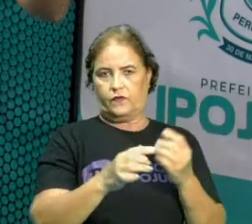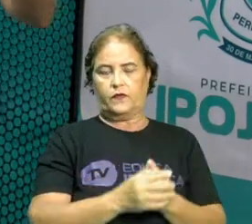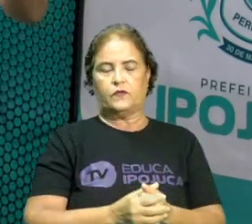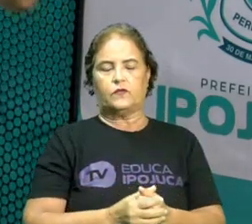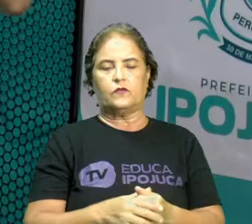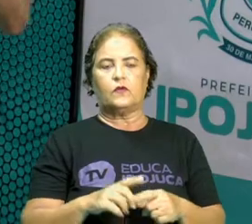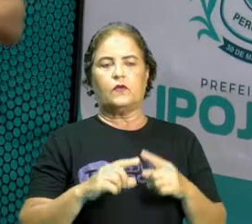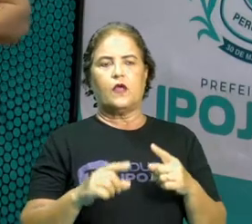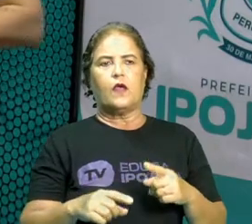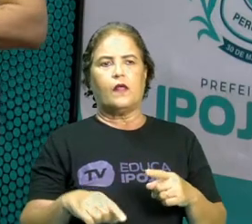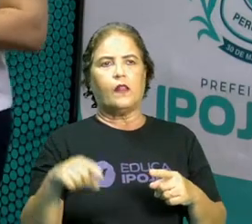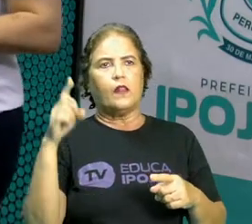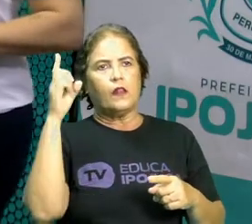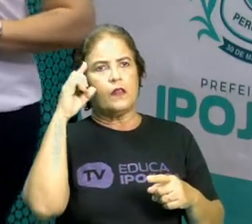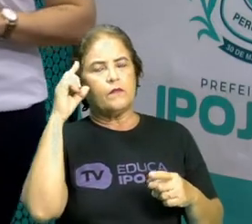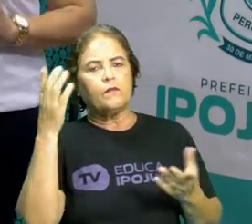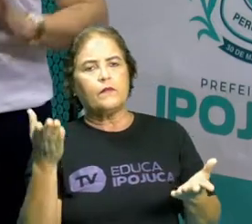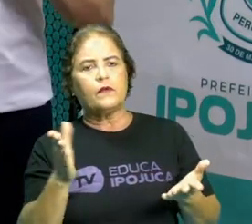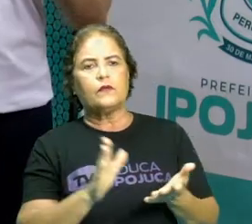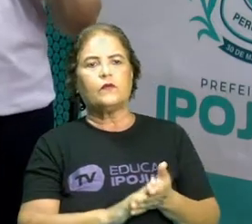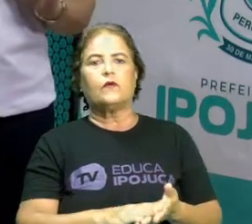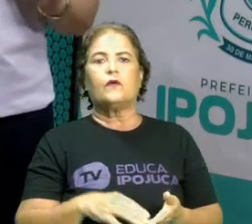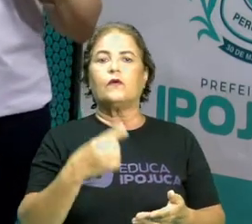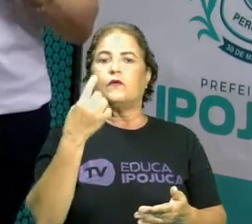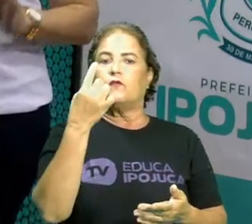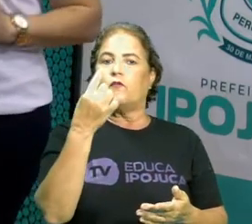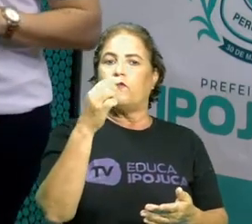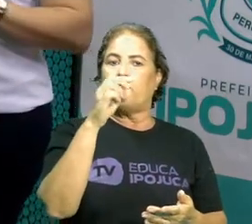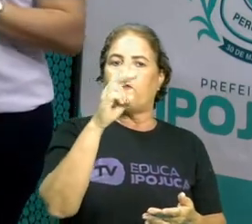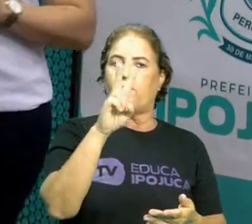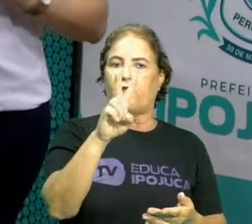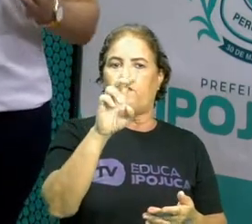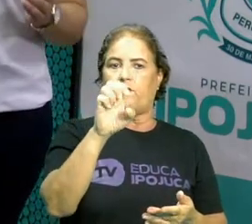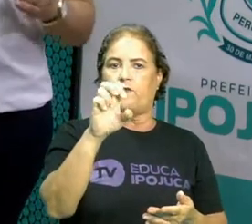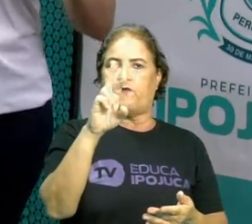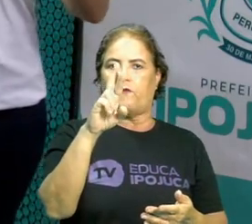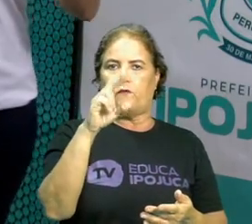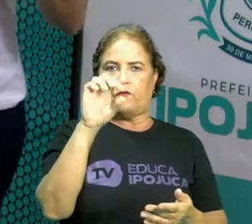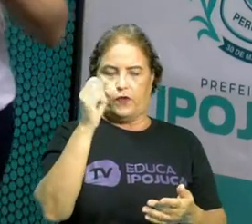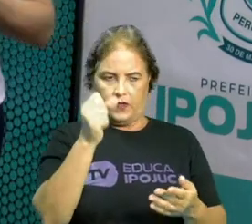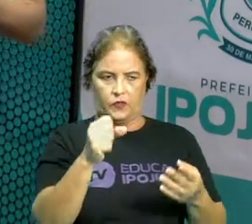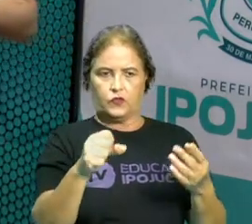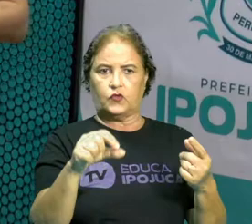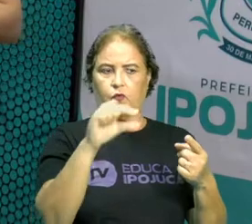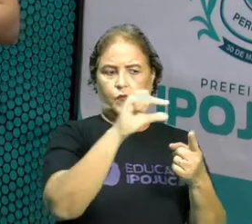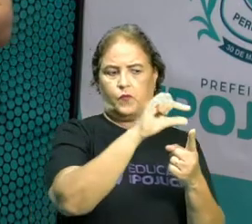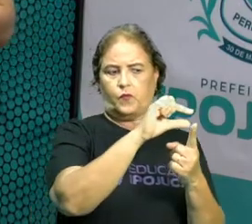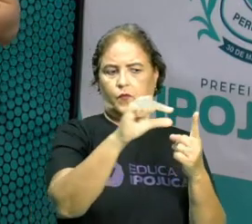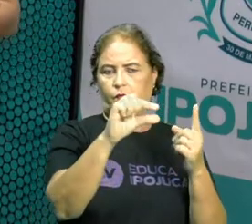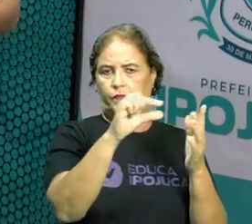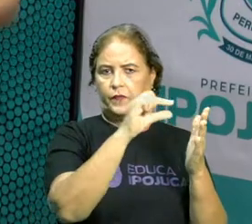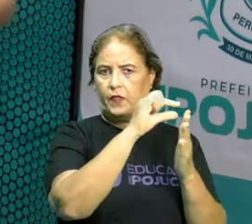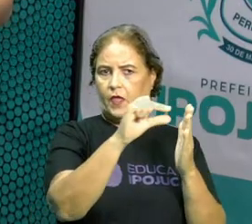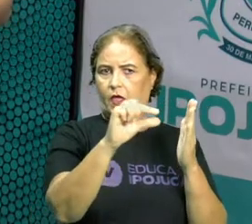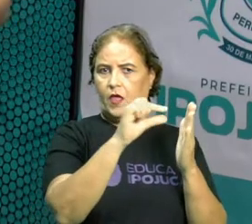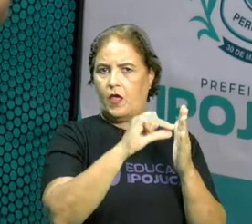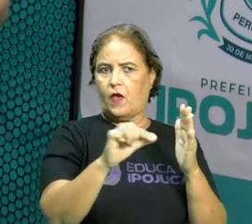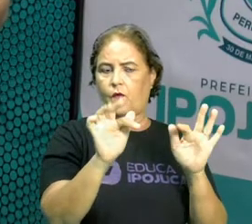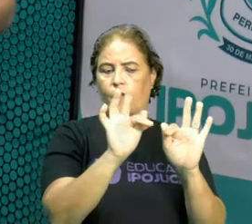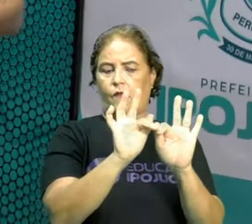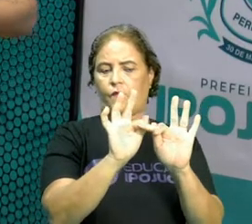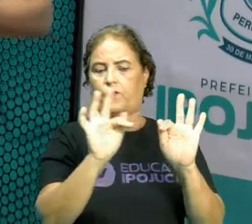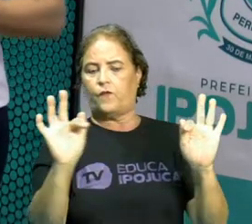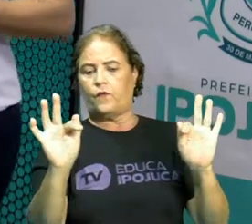lembrando aí, Verso é cada uma das linhas de uma estrofe. A estrofe é o quê? Um